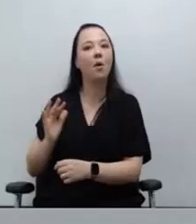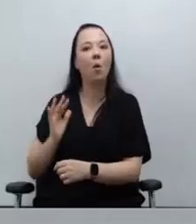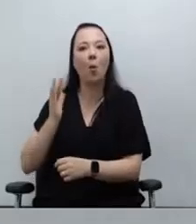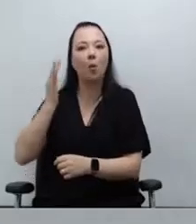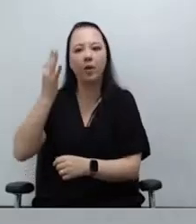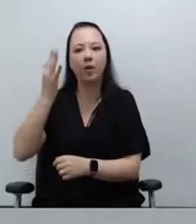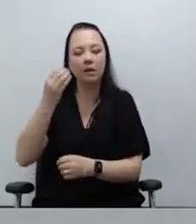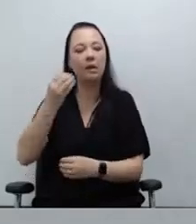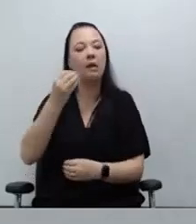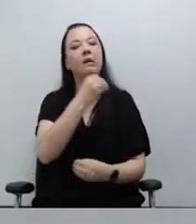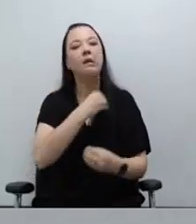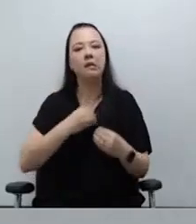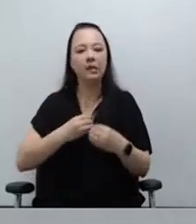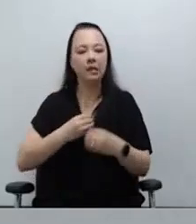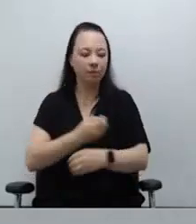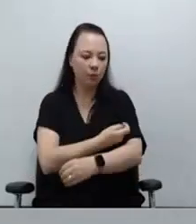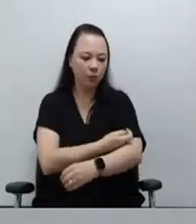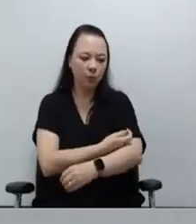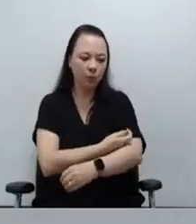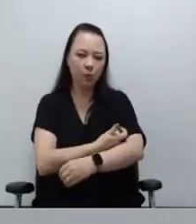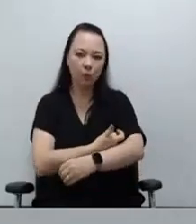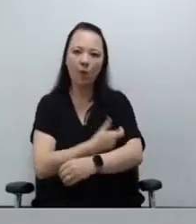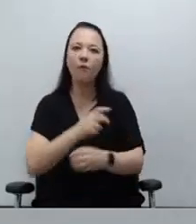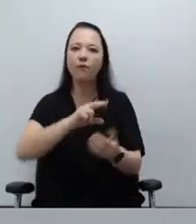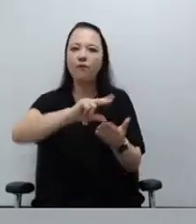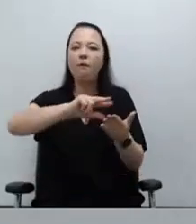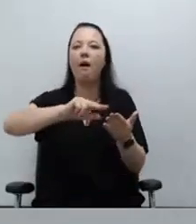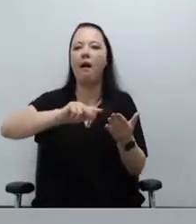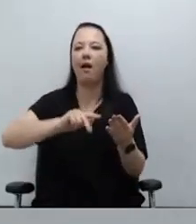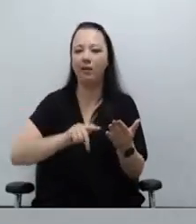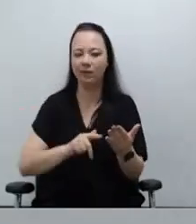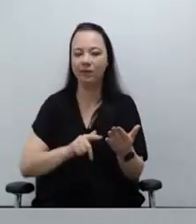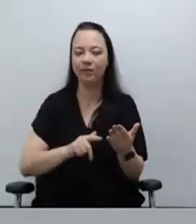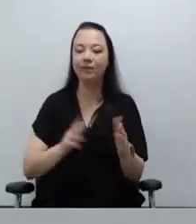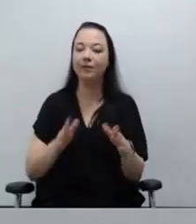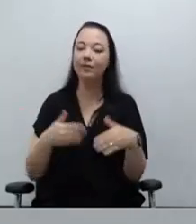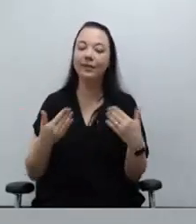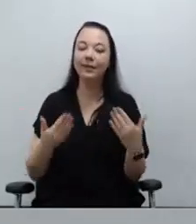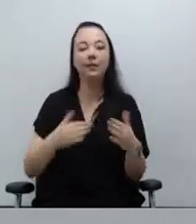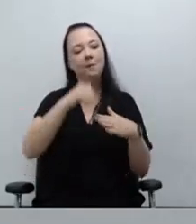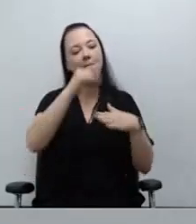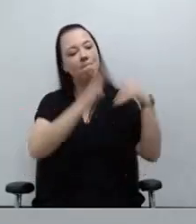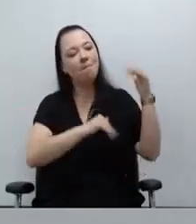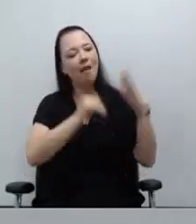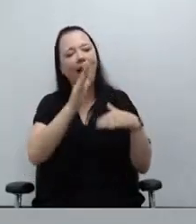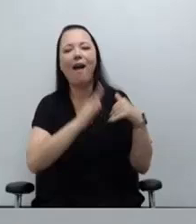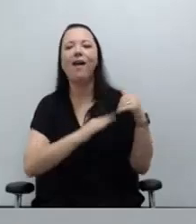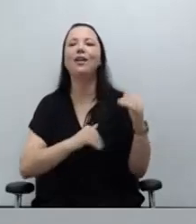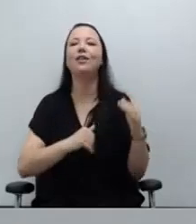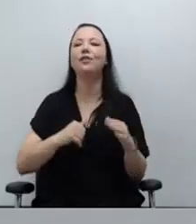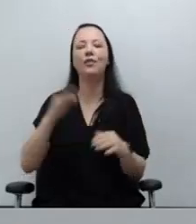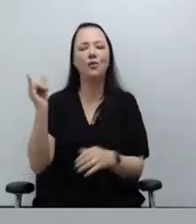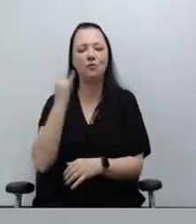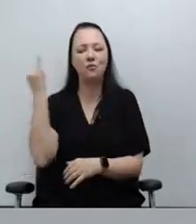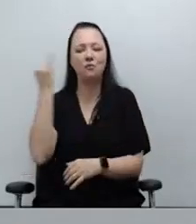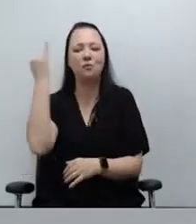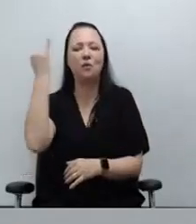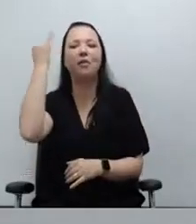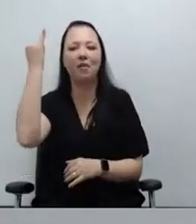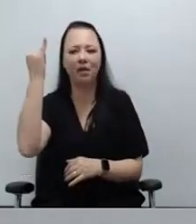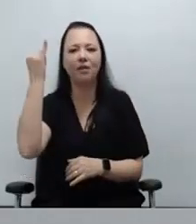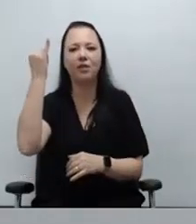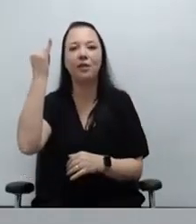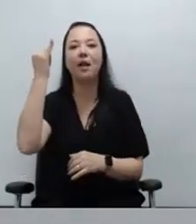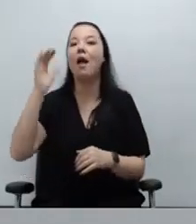ano passado. Então, foi uma atividade que foi bastante relevante e um mutirão de grande sucesso da